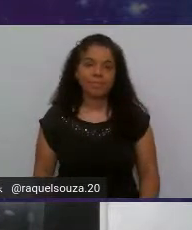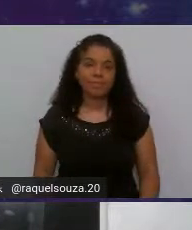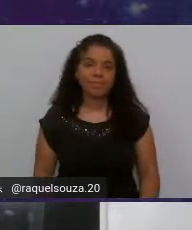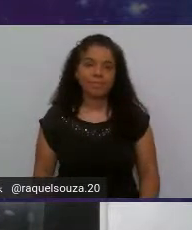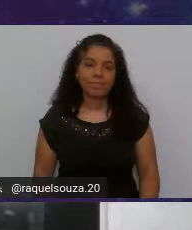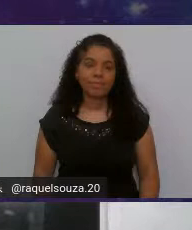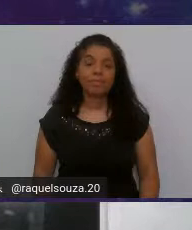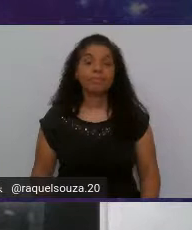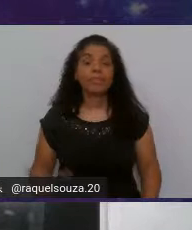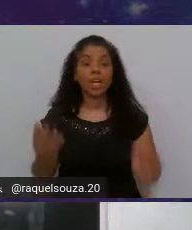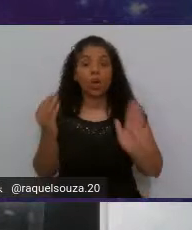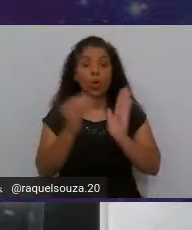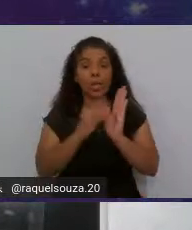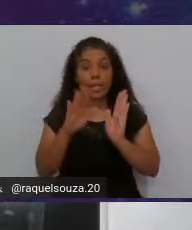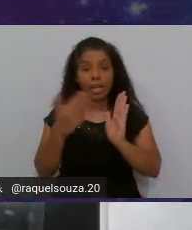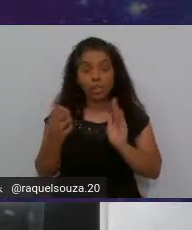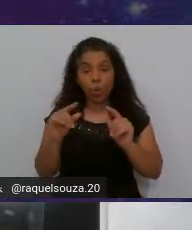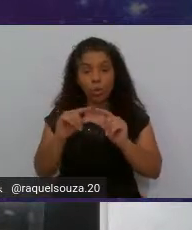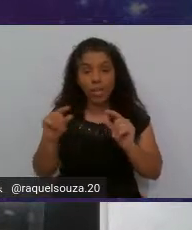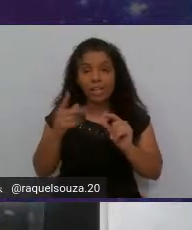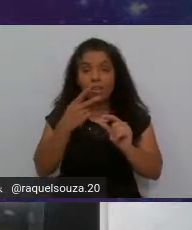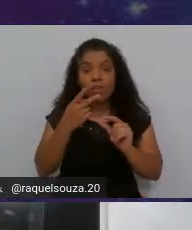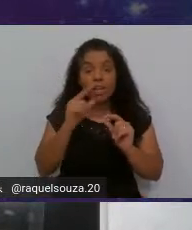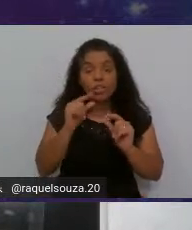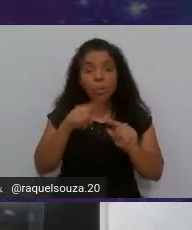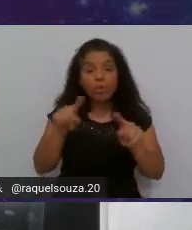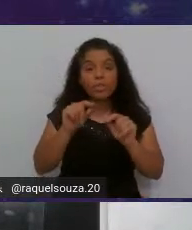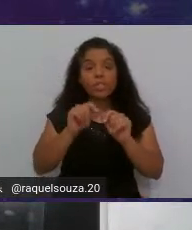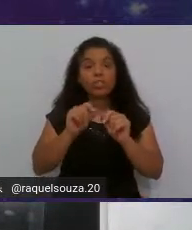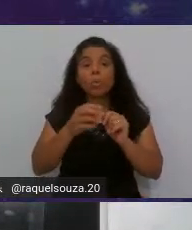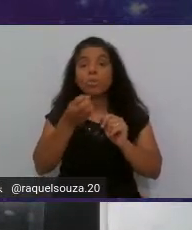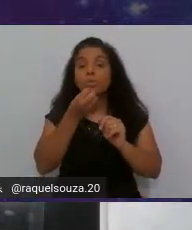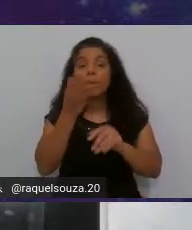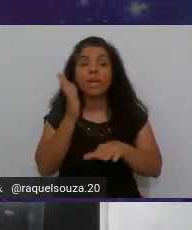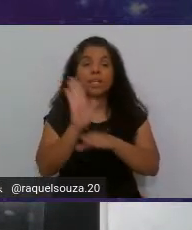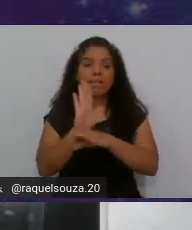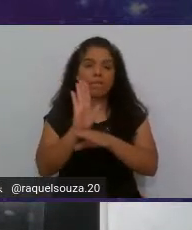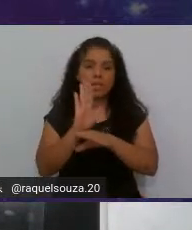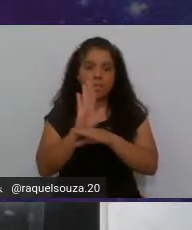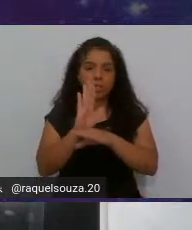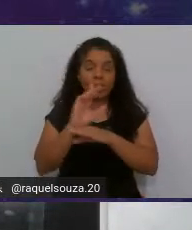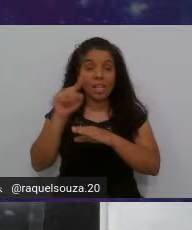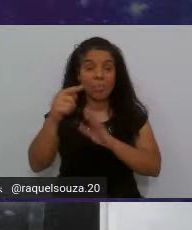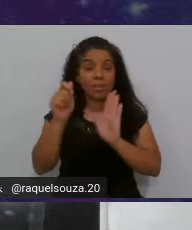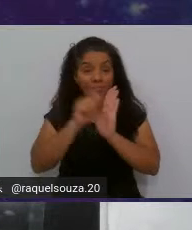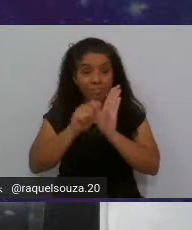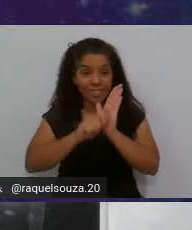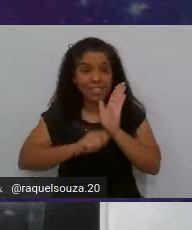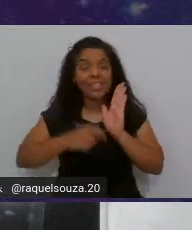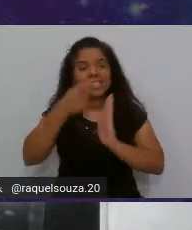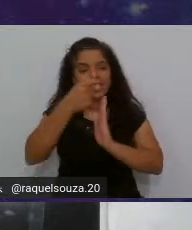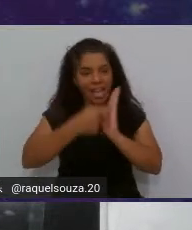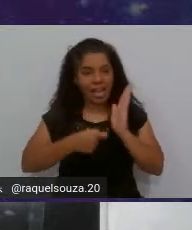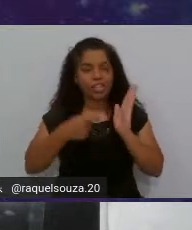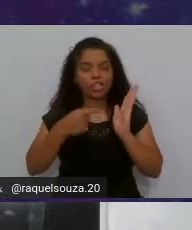Eu coloquei aqui do lado, pessoal, vou falar agora para vocês sobre os benefícios depois que eu escrevi esse artigo,